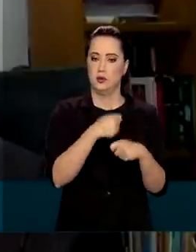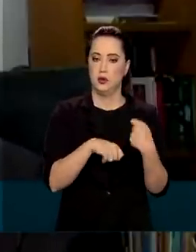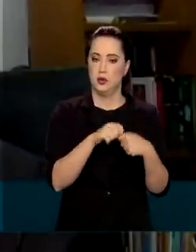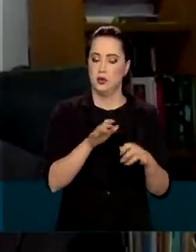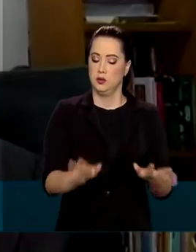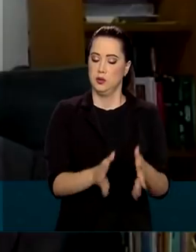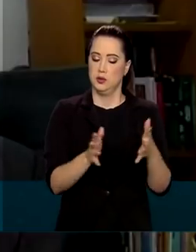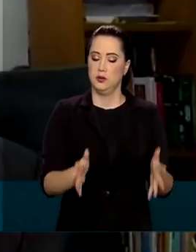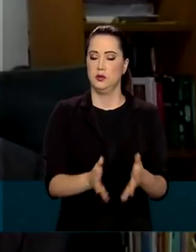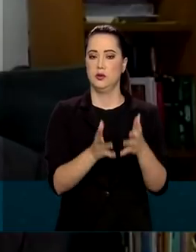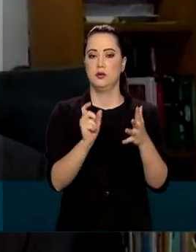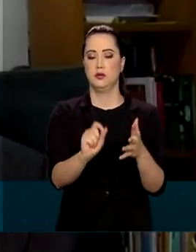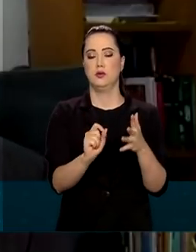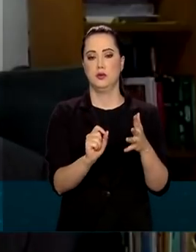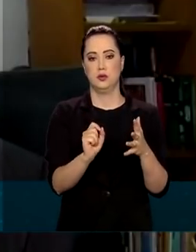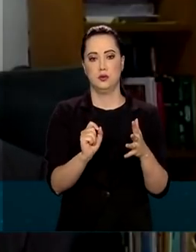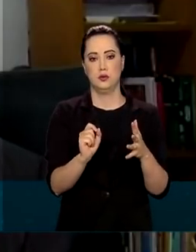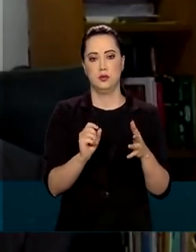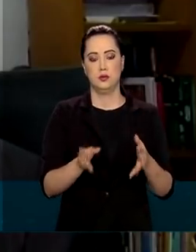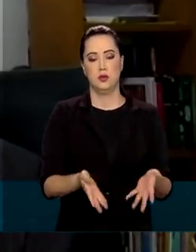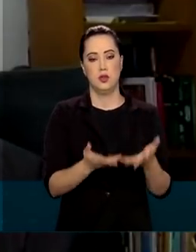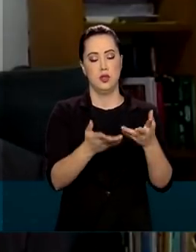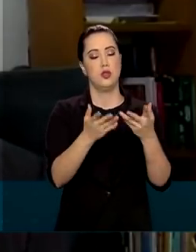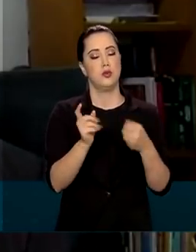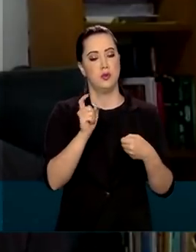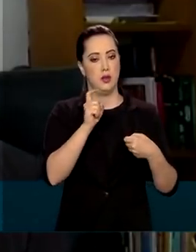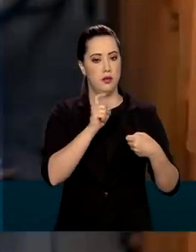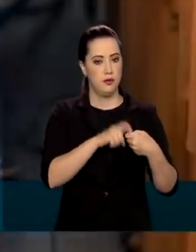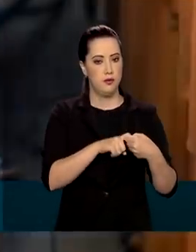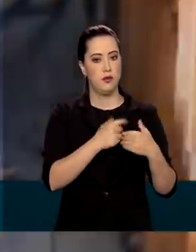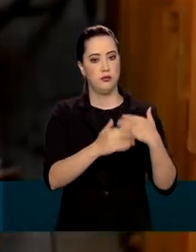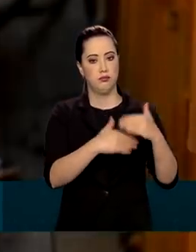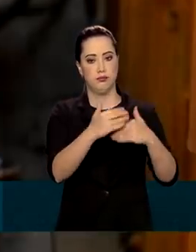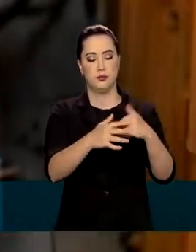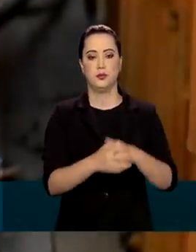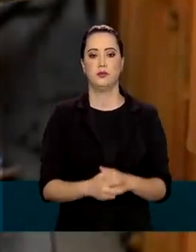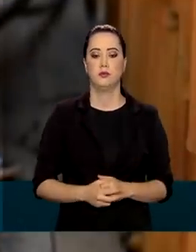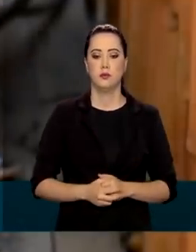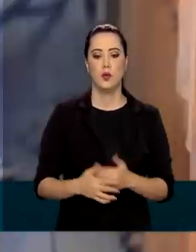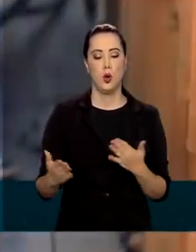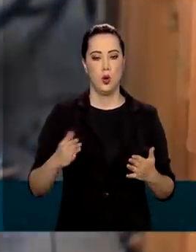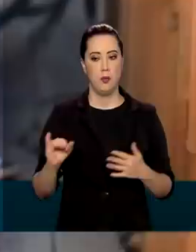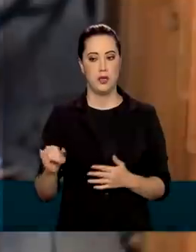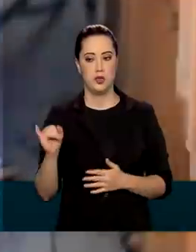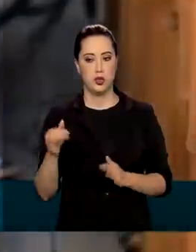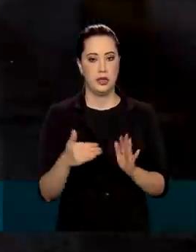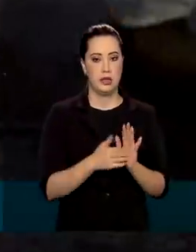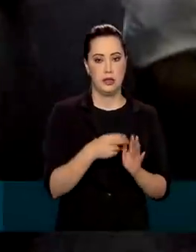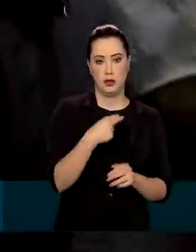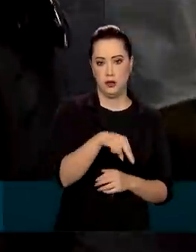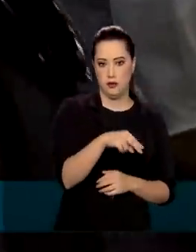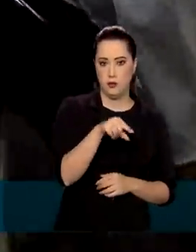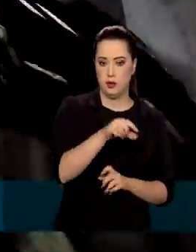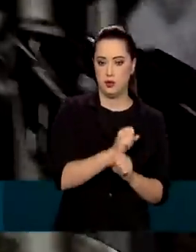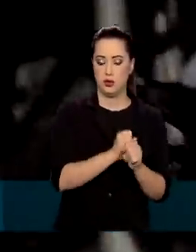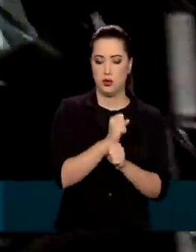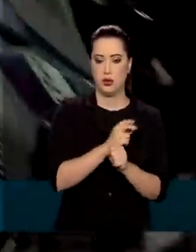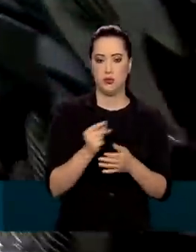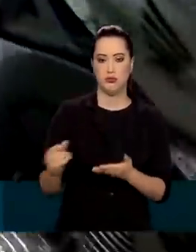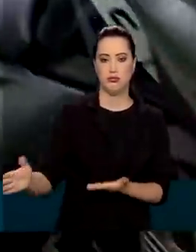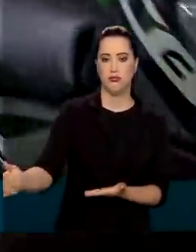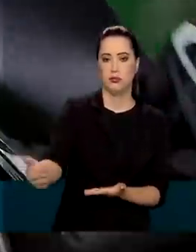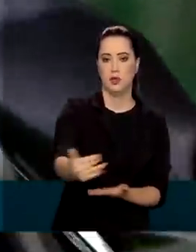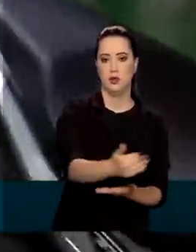de estimular e garantir a retomada da produção. Entre janeiro e novembro deste ano foram arrecadados